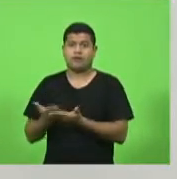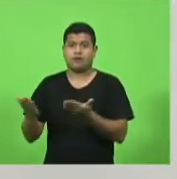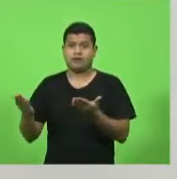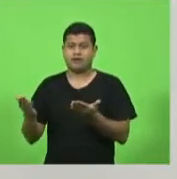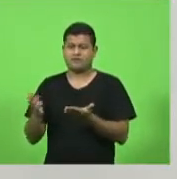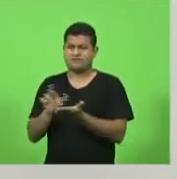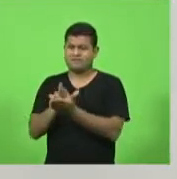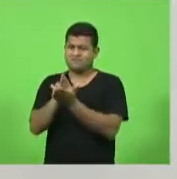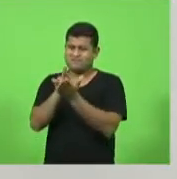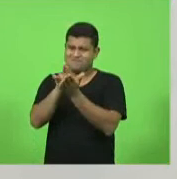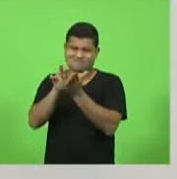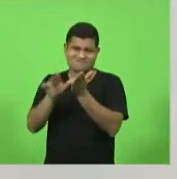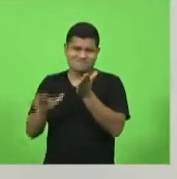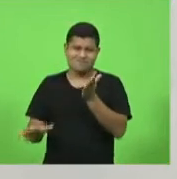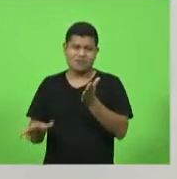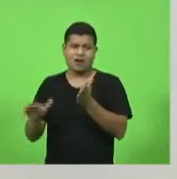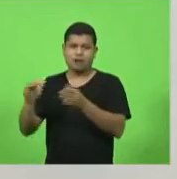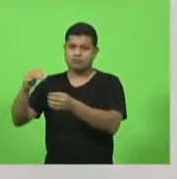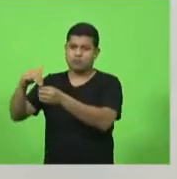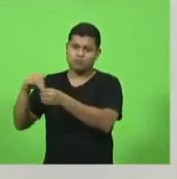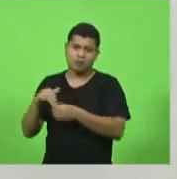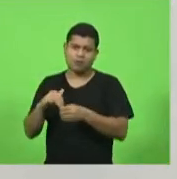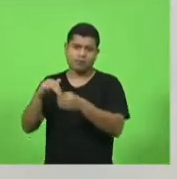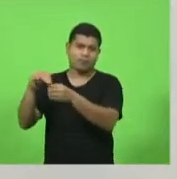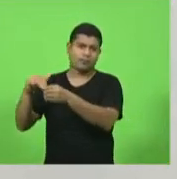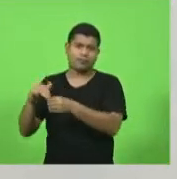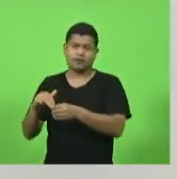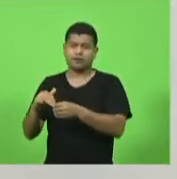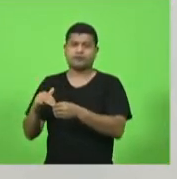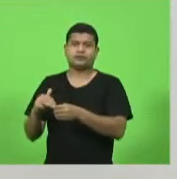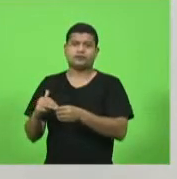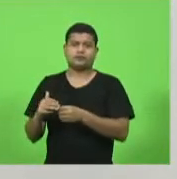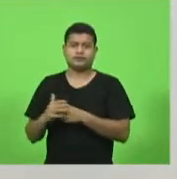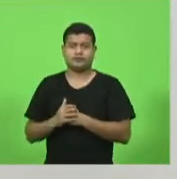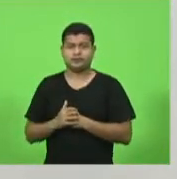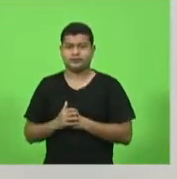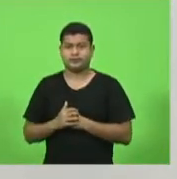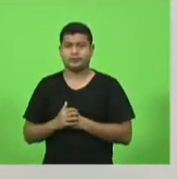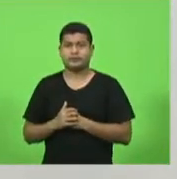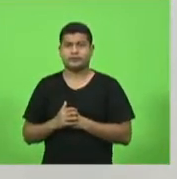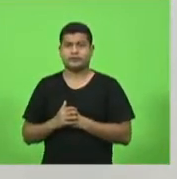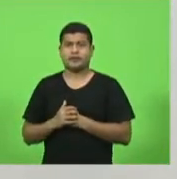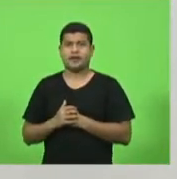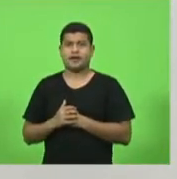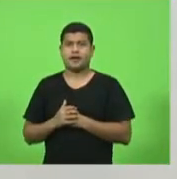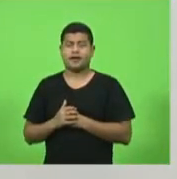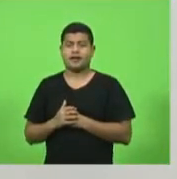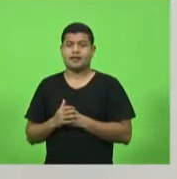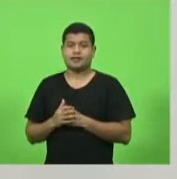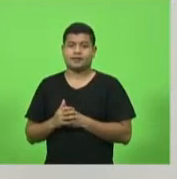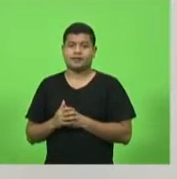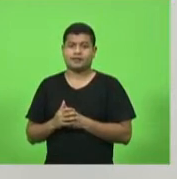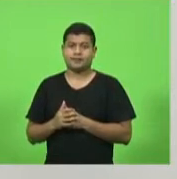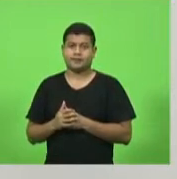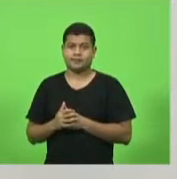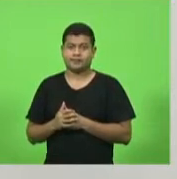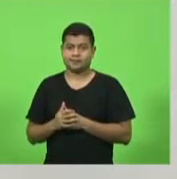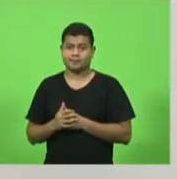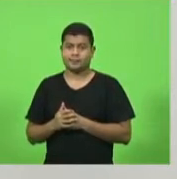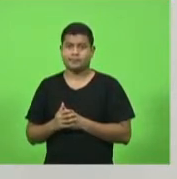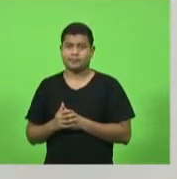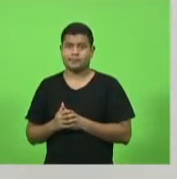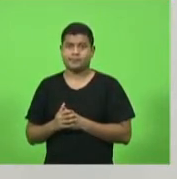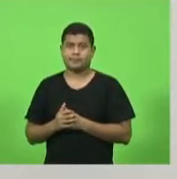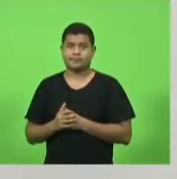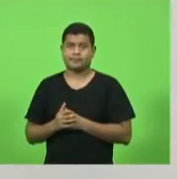Luso, Ipoaçu, Passos Maia, Ponte Serrada, Entre Rios, São Lourenço, Formosa do Sul, Galvão, Coronel Martins e Irani.